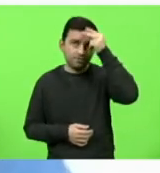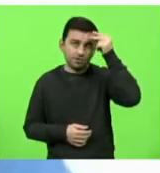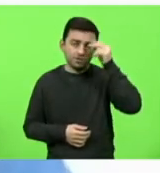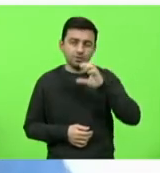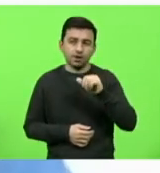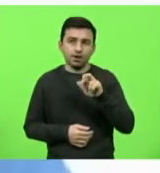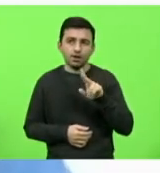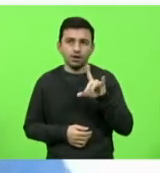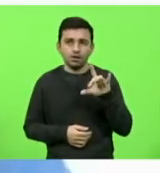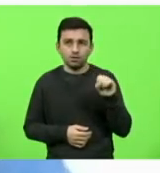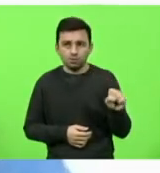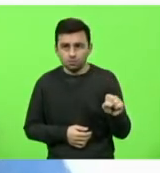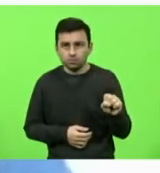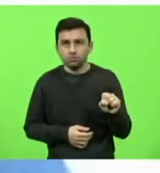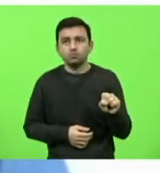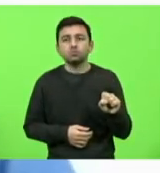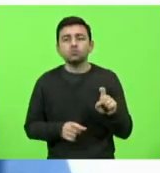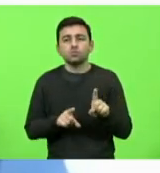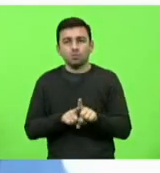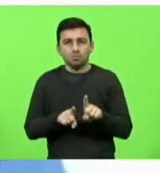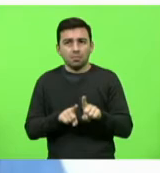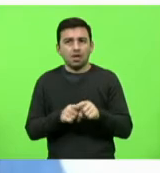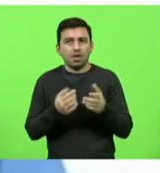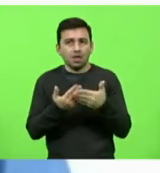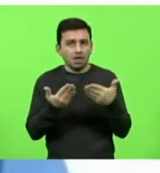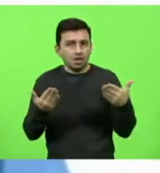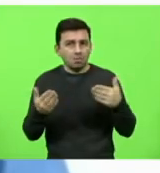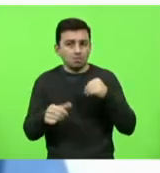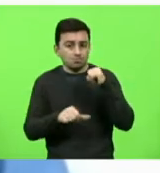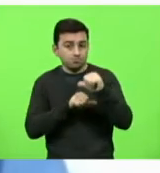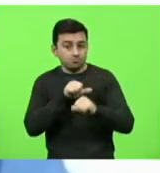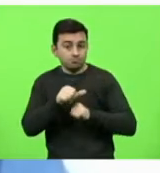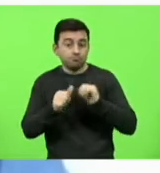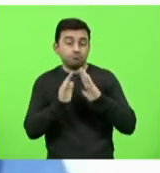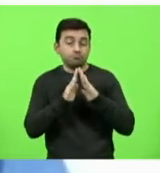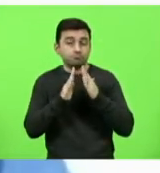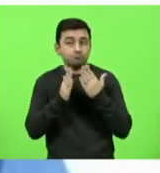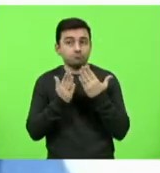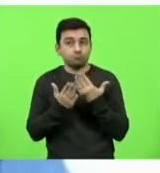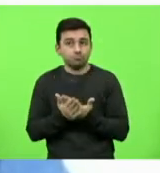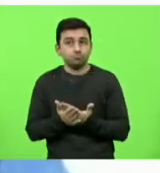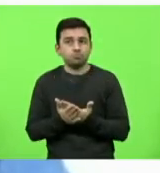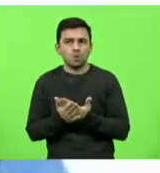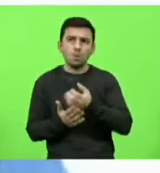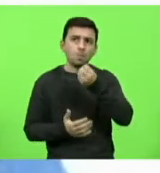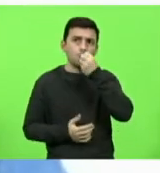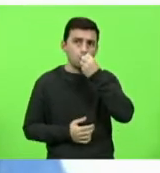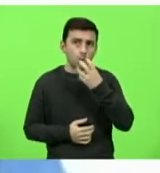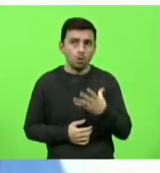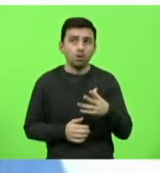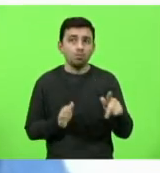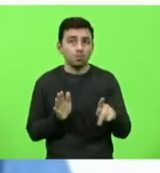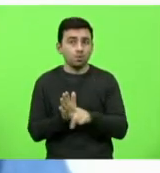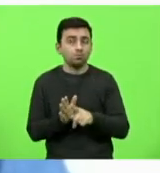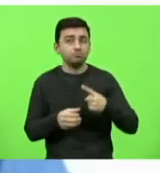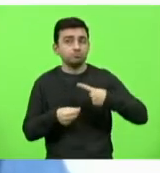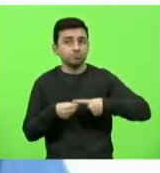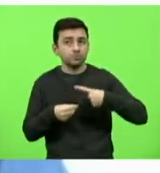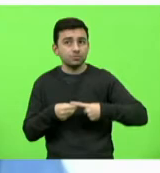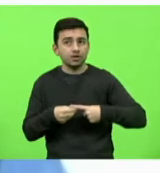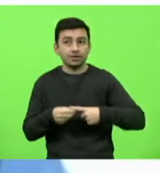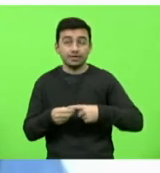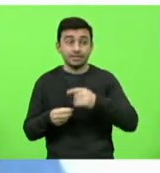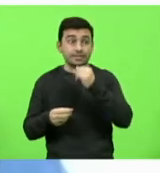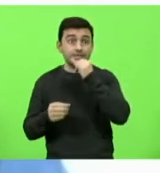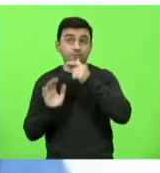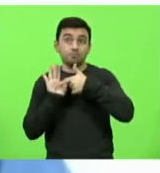transformaram uma escola que já era uma boa escola do município num exemplo